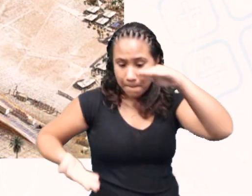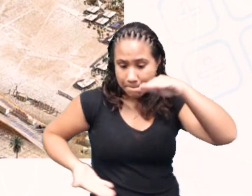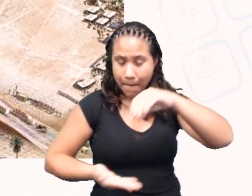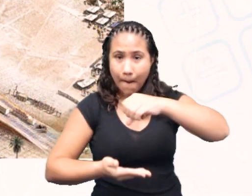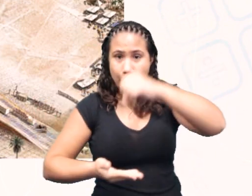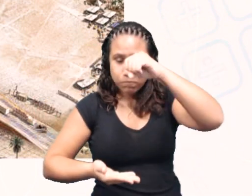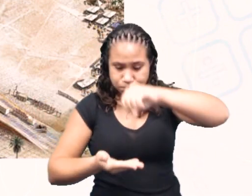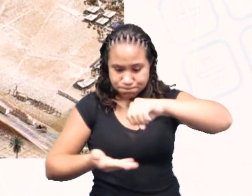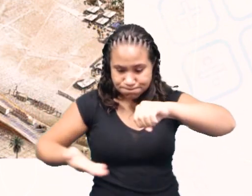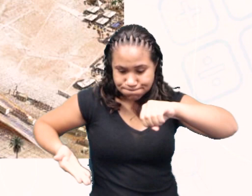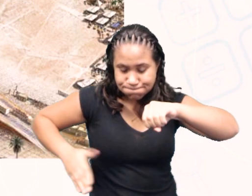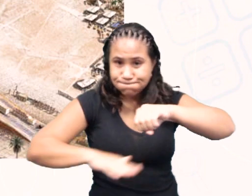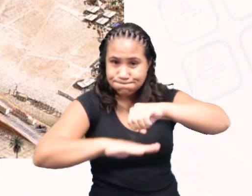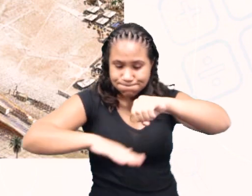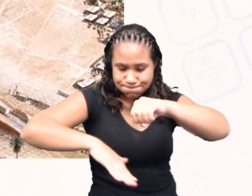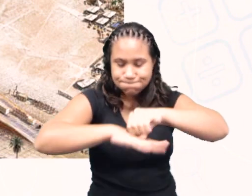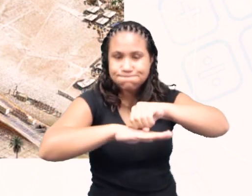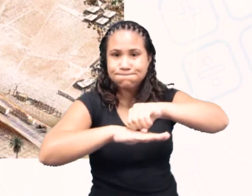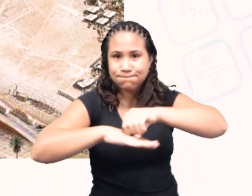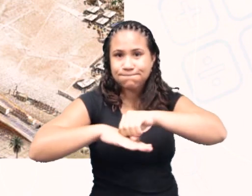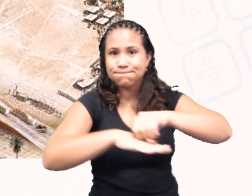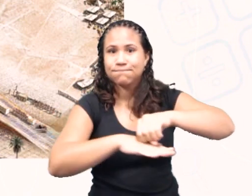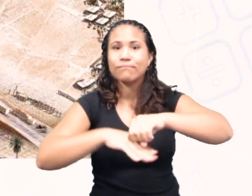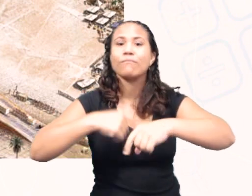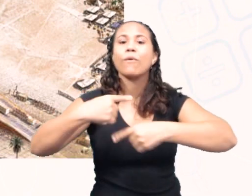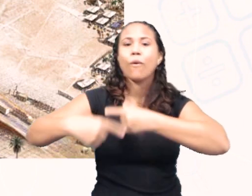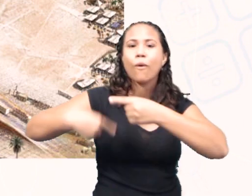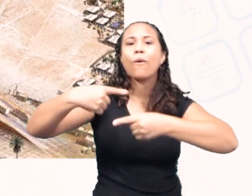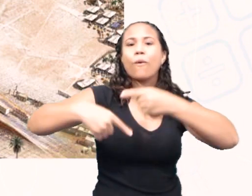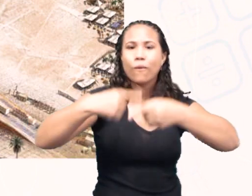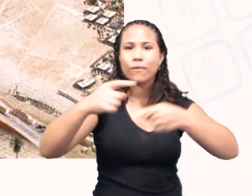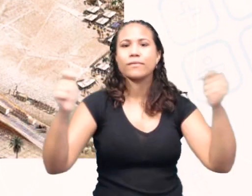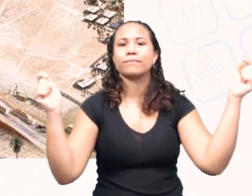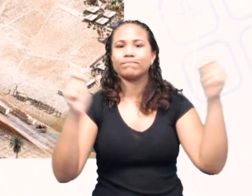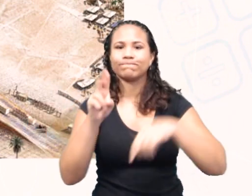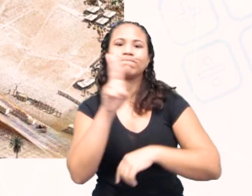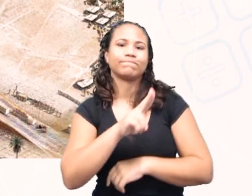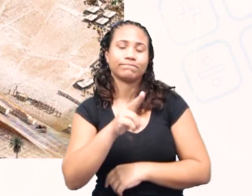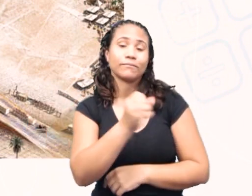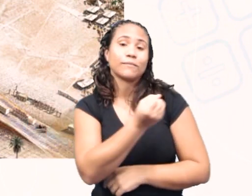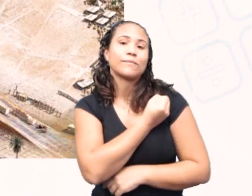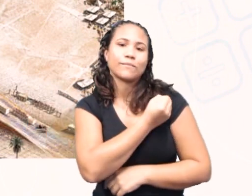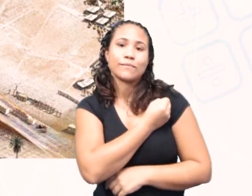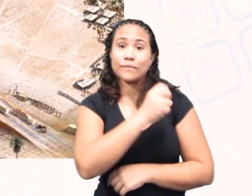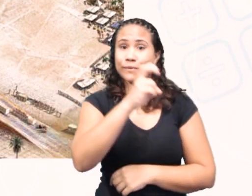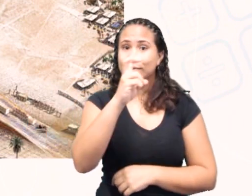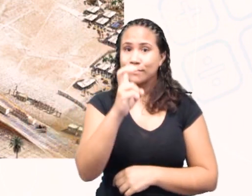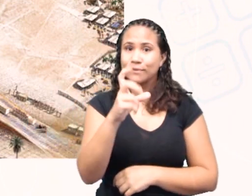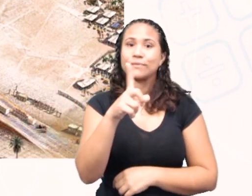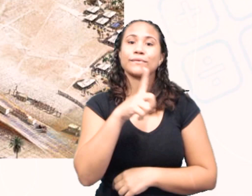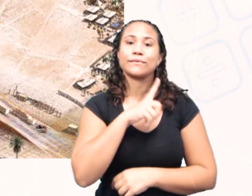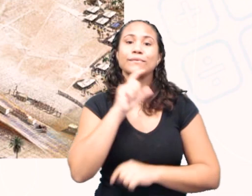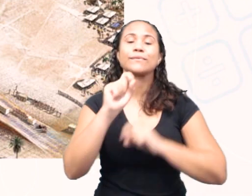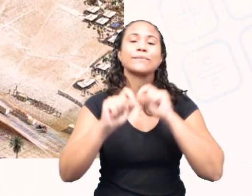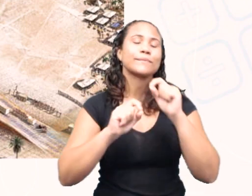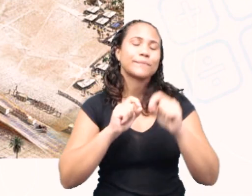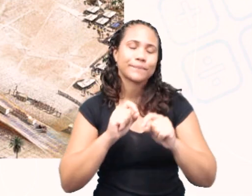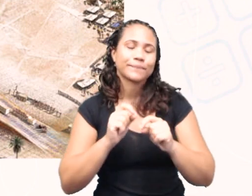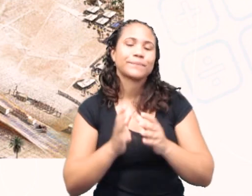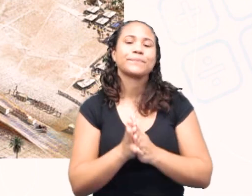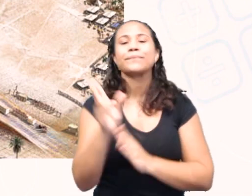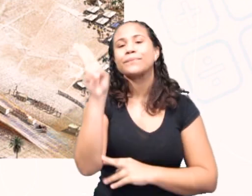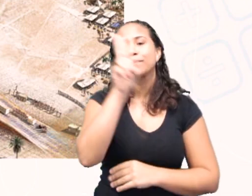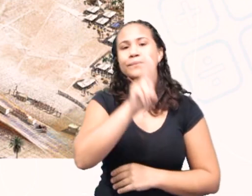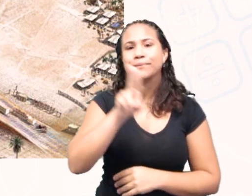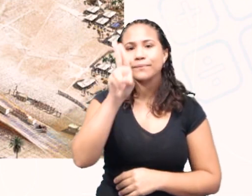que estão funcionando como rodas. E no número 5, a gente tem a